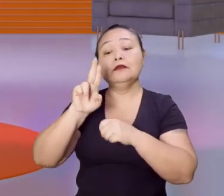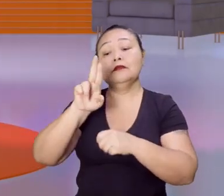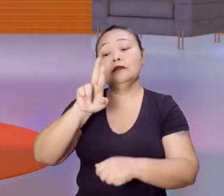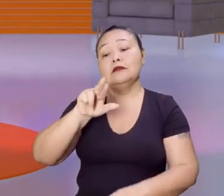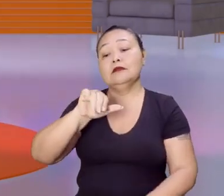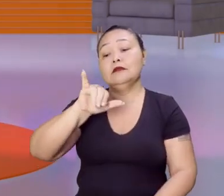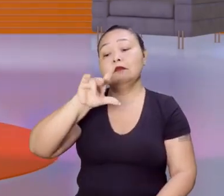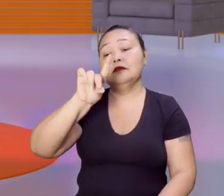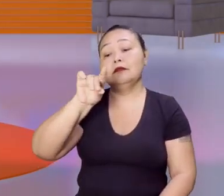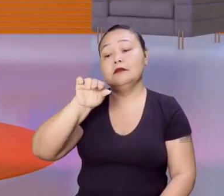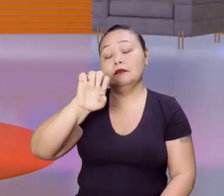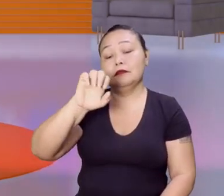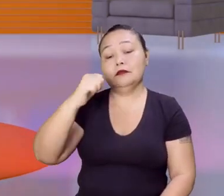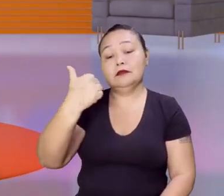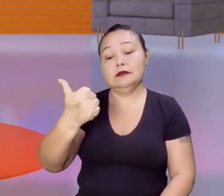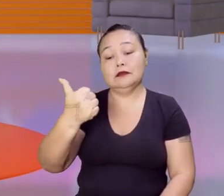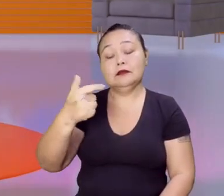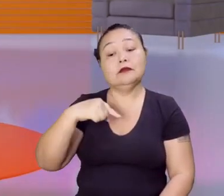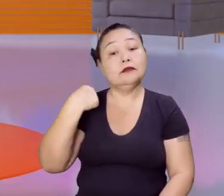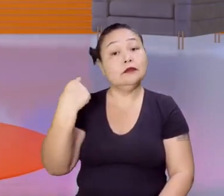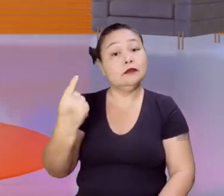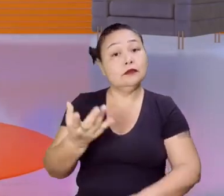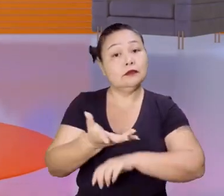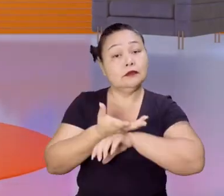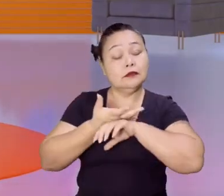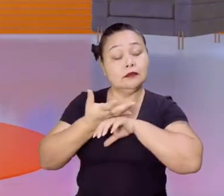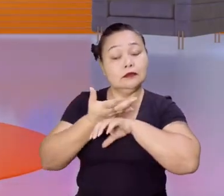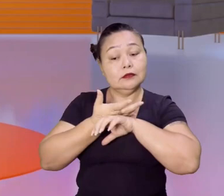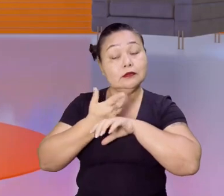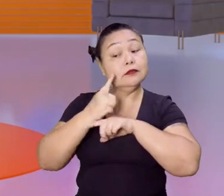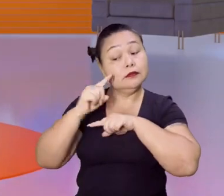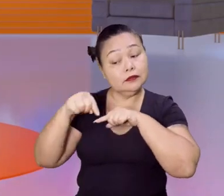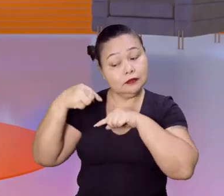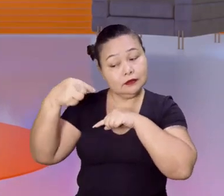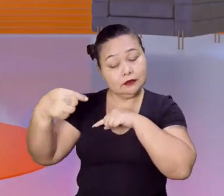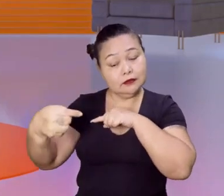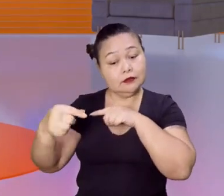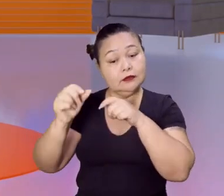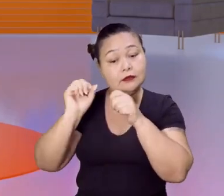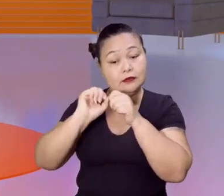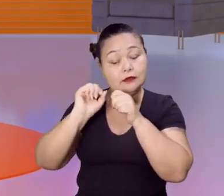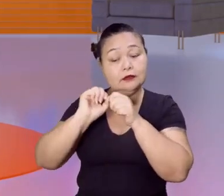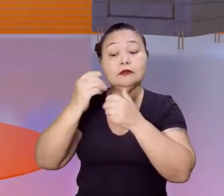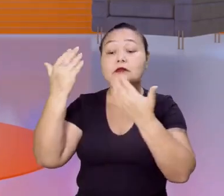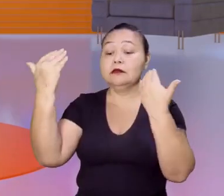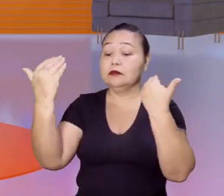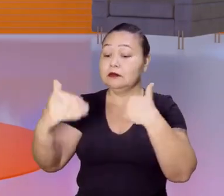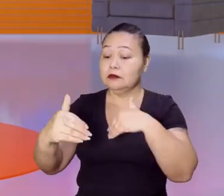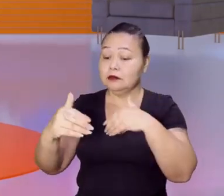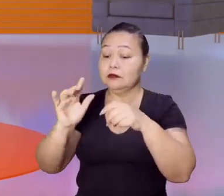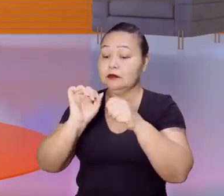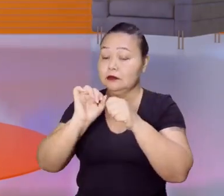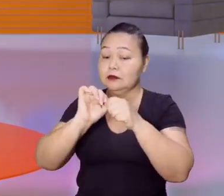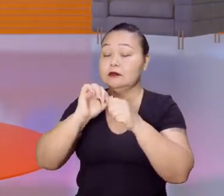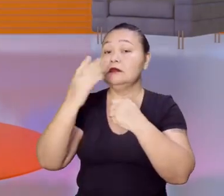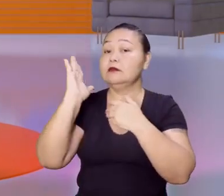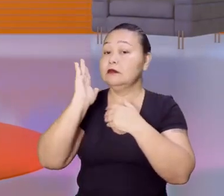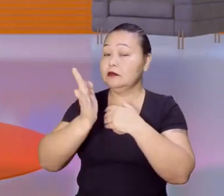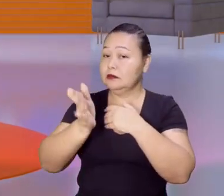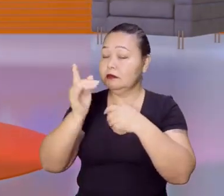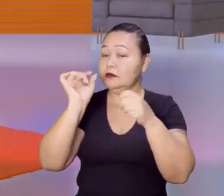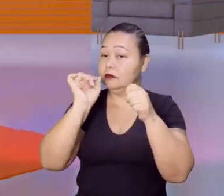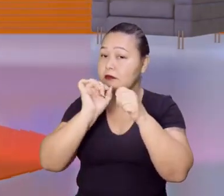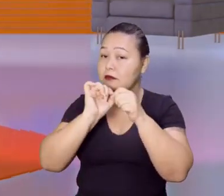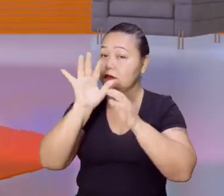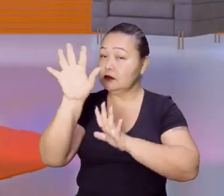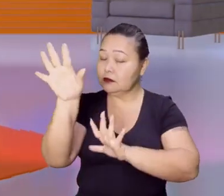dizer? Quer dizer que logo, logo faremos a nossa avaliação da primeira unidade, ou seja, você deve já estar